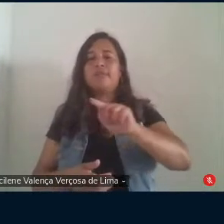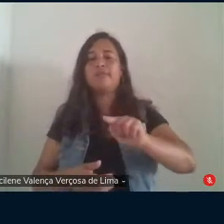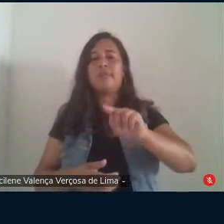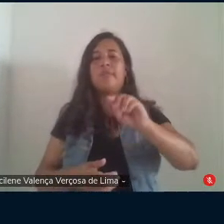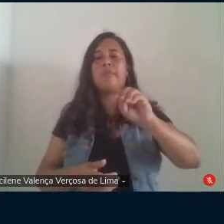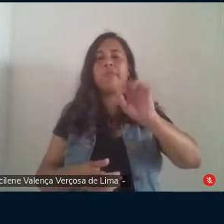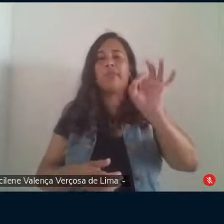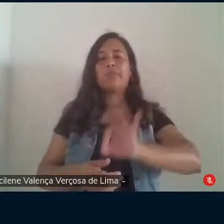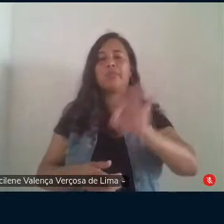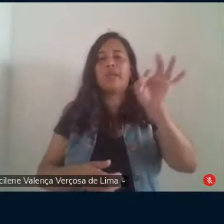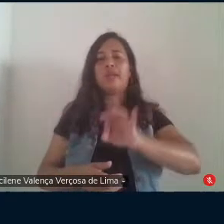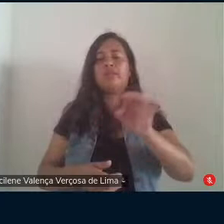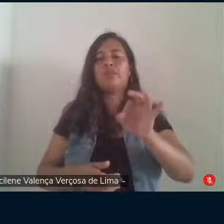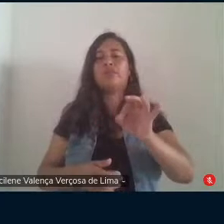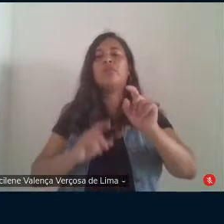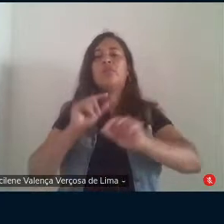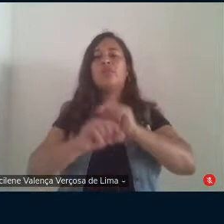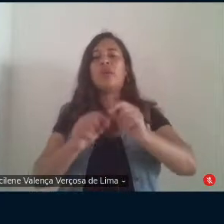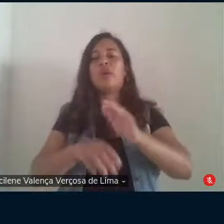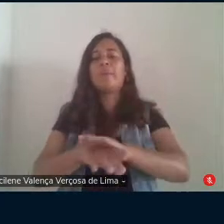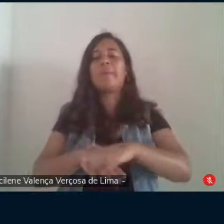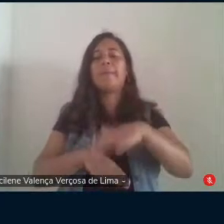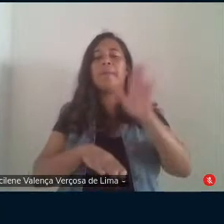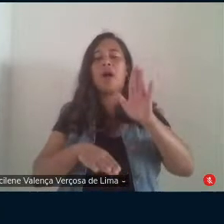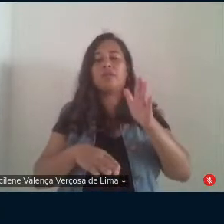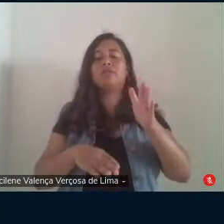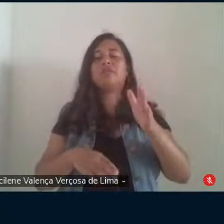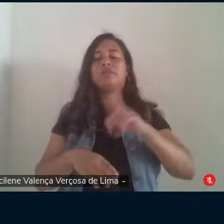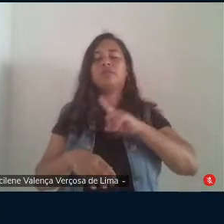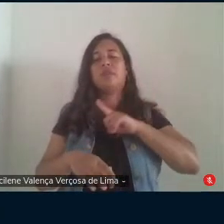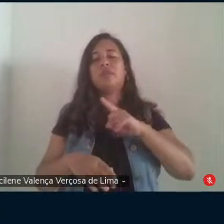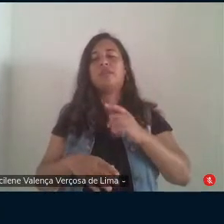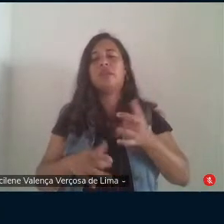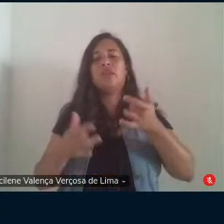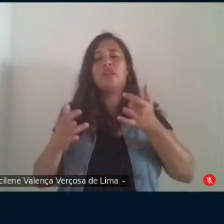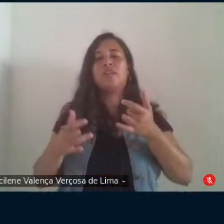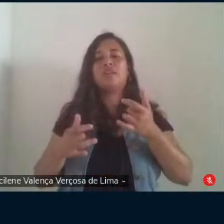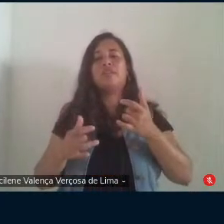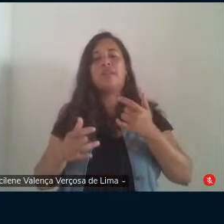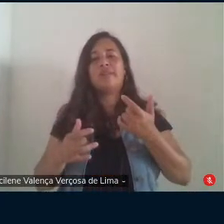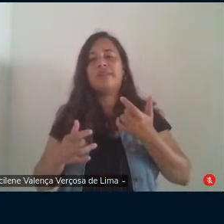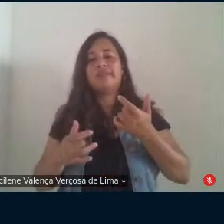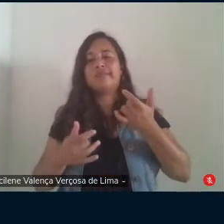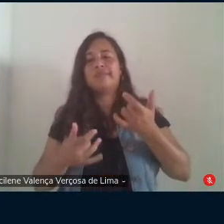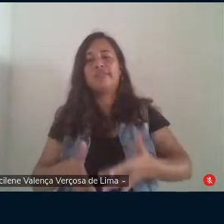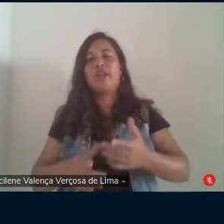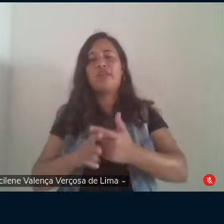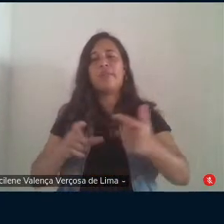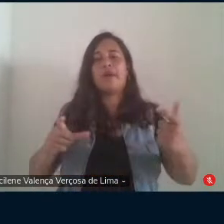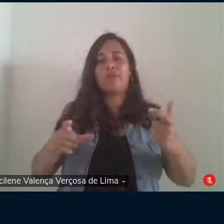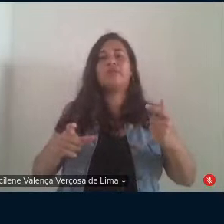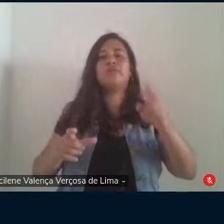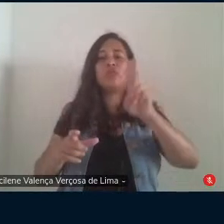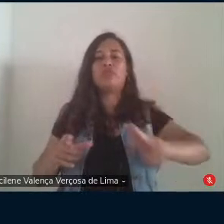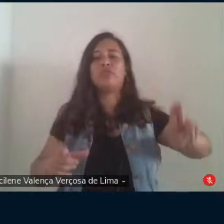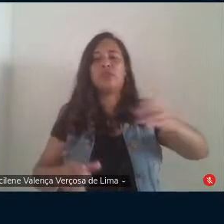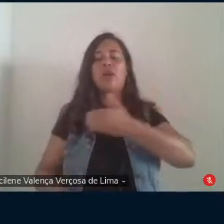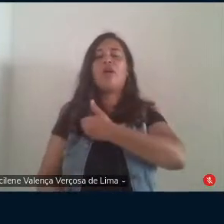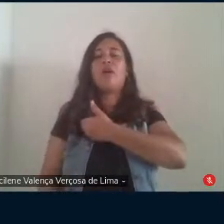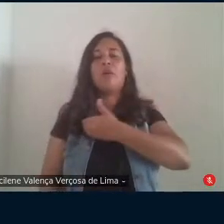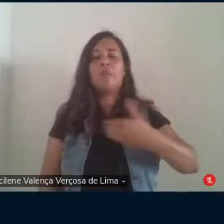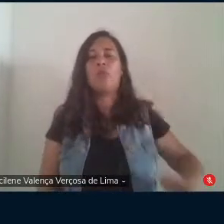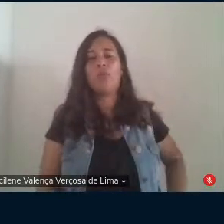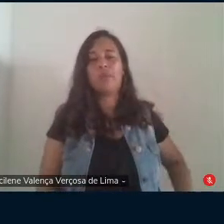parte dos 20% com os maiores rendimentos deixaram de ser maioria tanto nas universidades públicas quanto nas